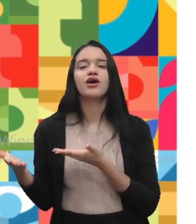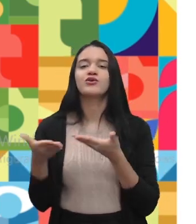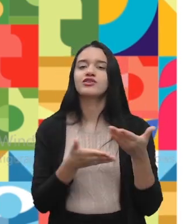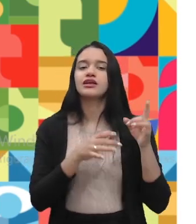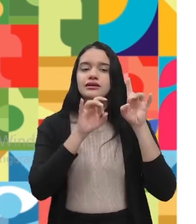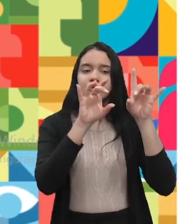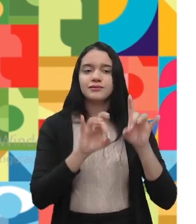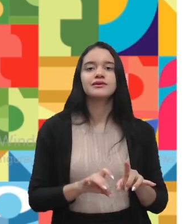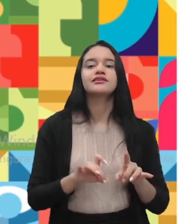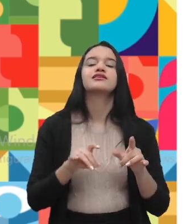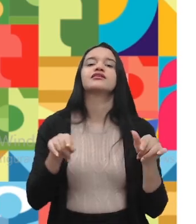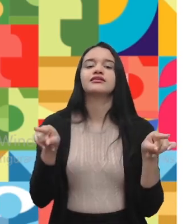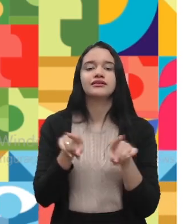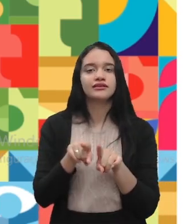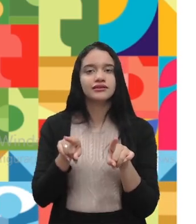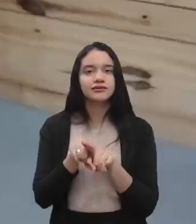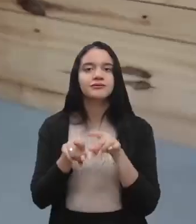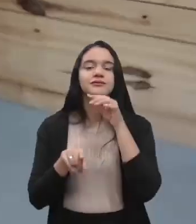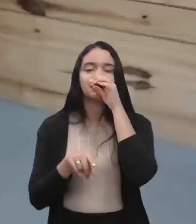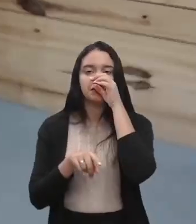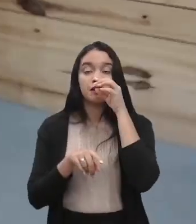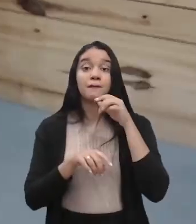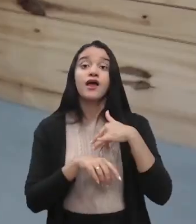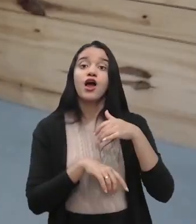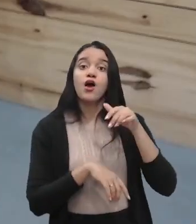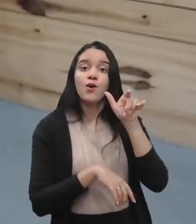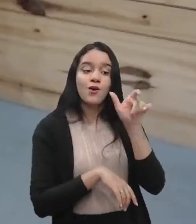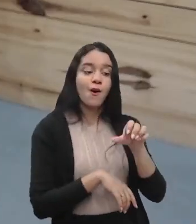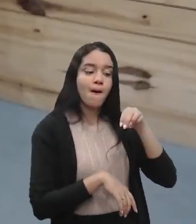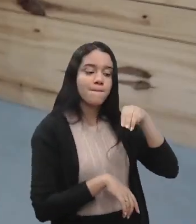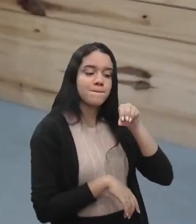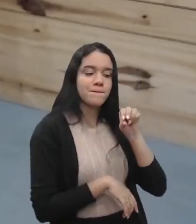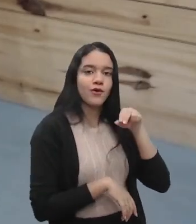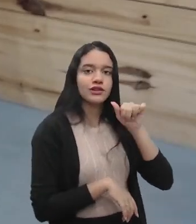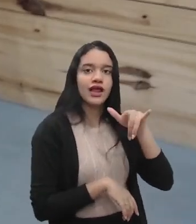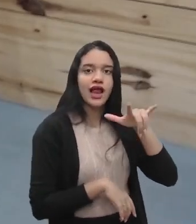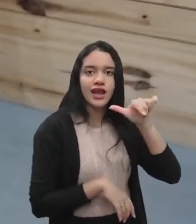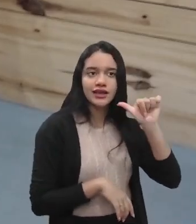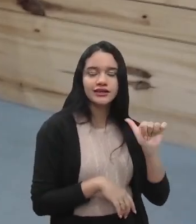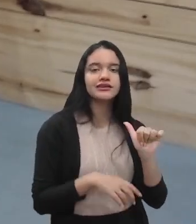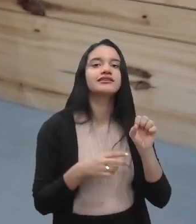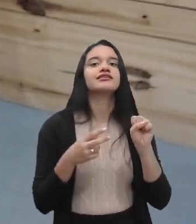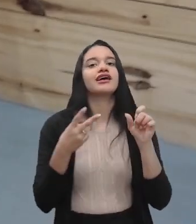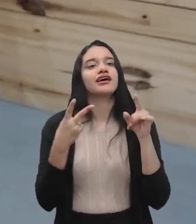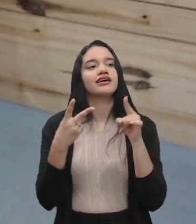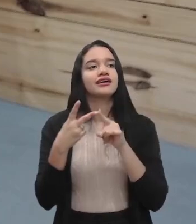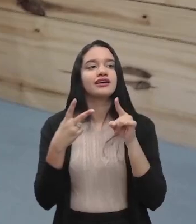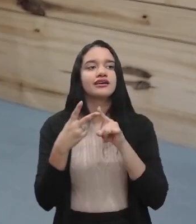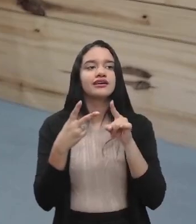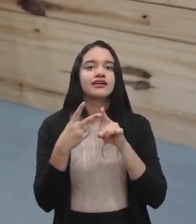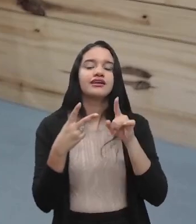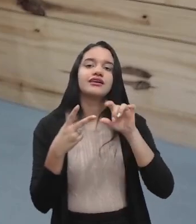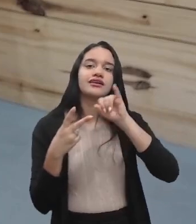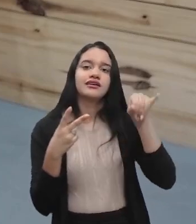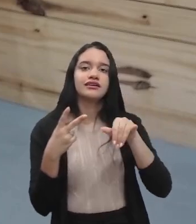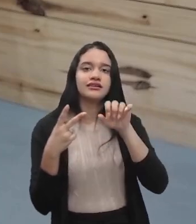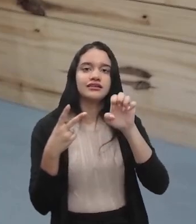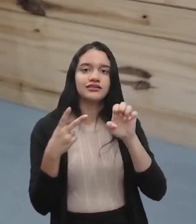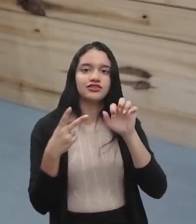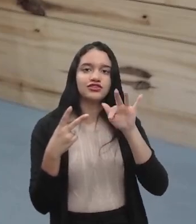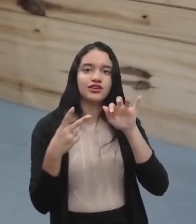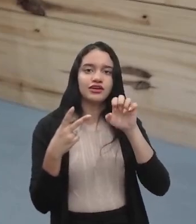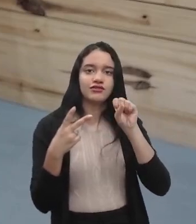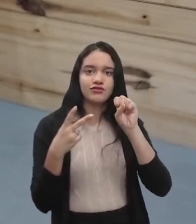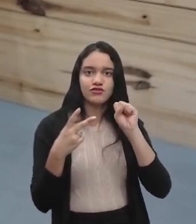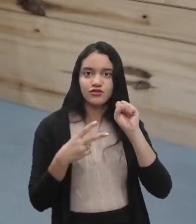especial também aqui, Monalisa, e o nosso voluntário Jefferson, para fazer, para demonstrar para